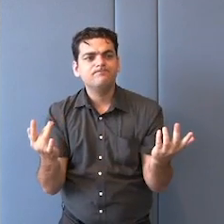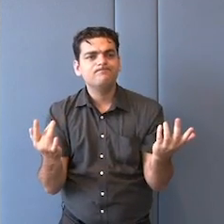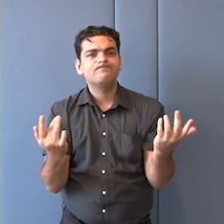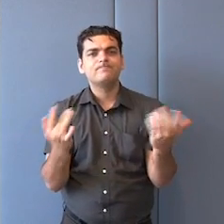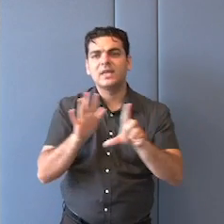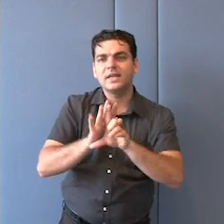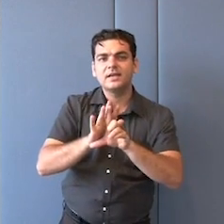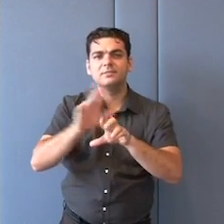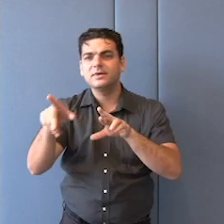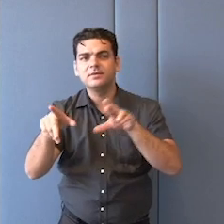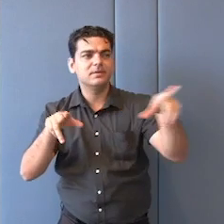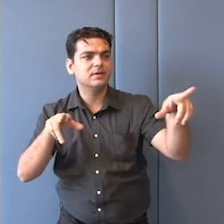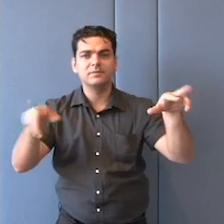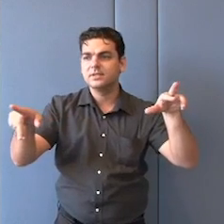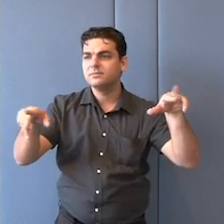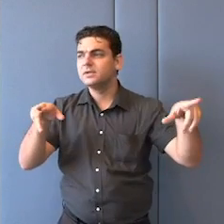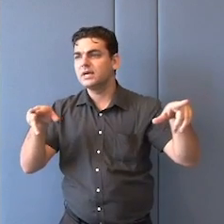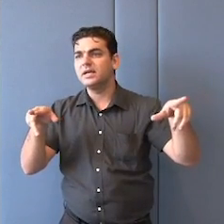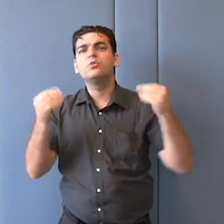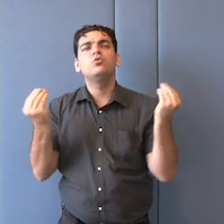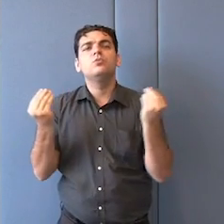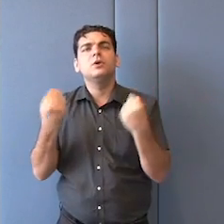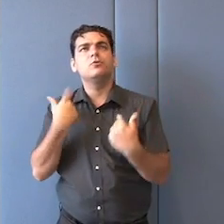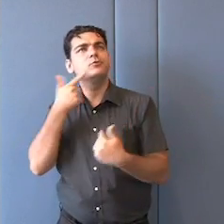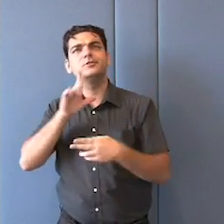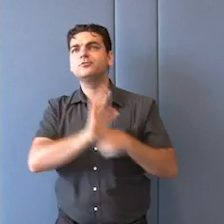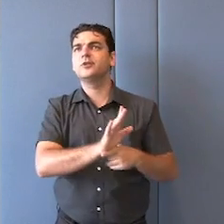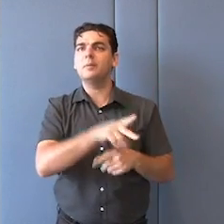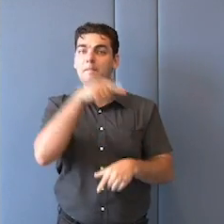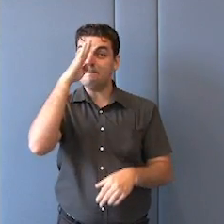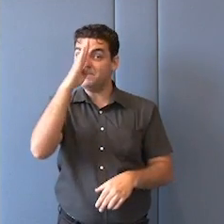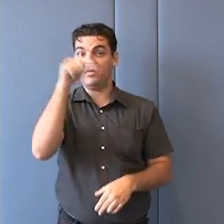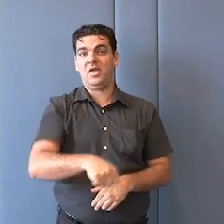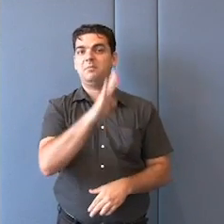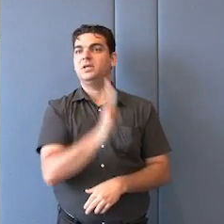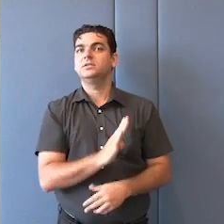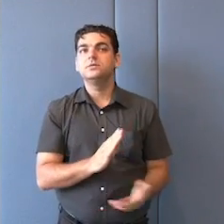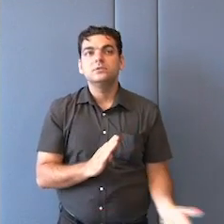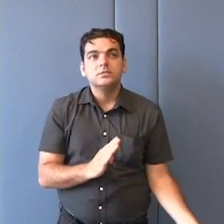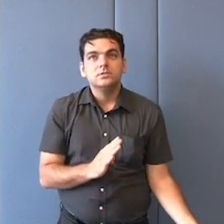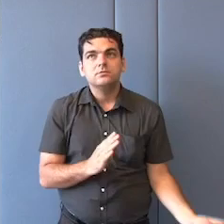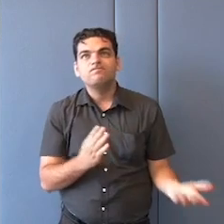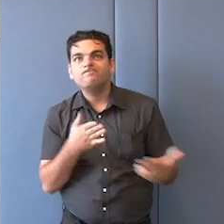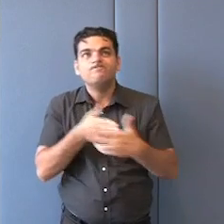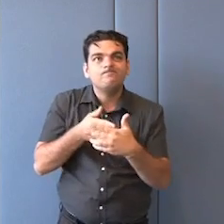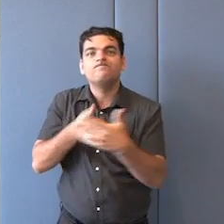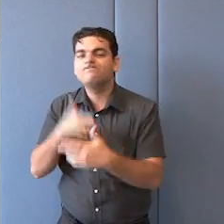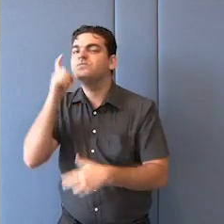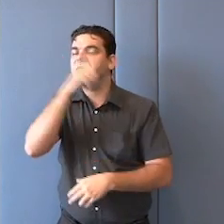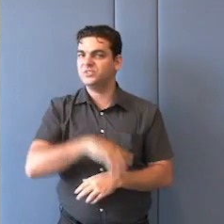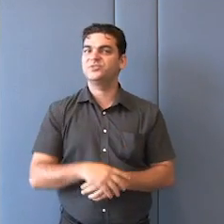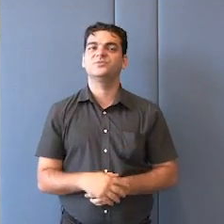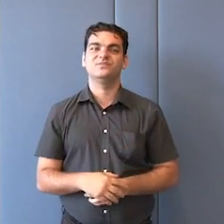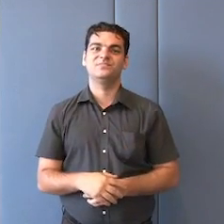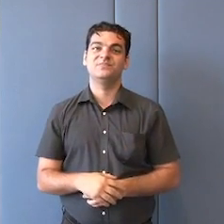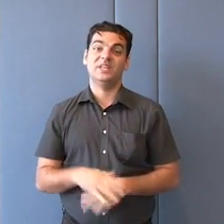que parta dessa, que parta da nação, que parta do povo. Acho a pode usar, não são sinônimos exatos, mas também fazem parte da mesma